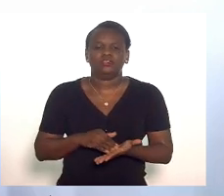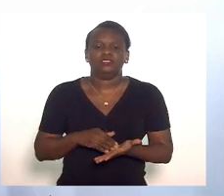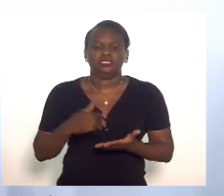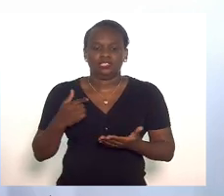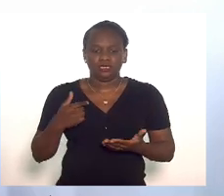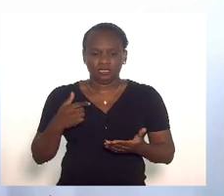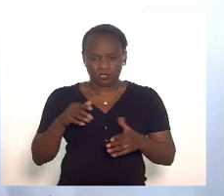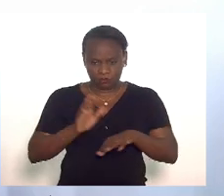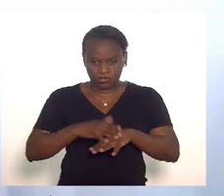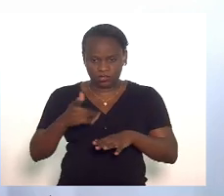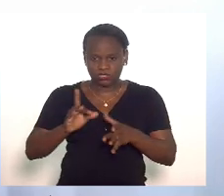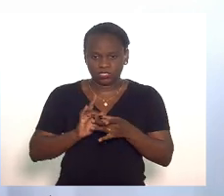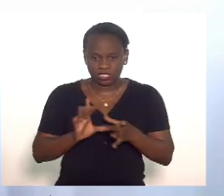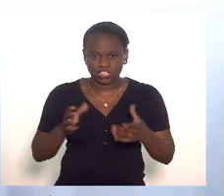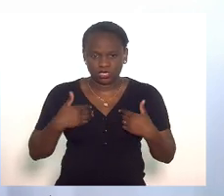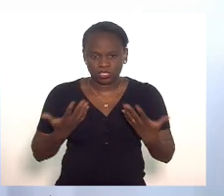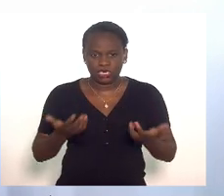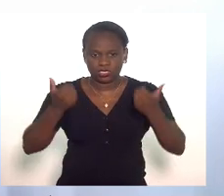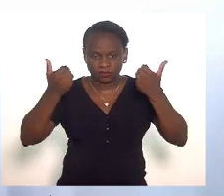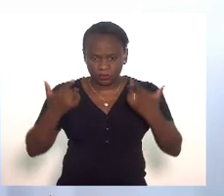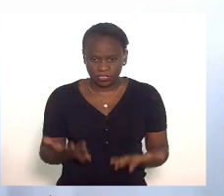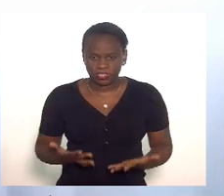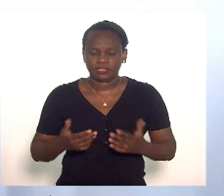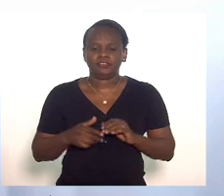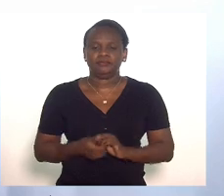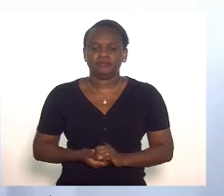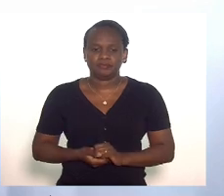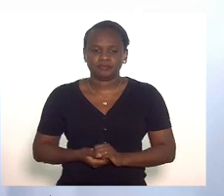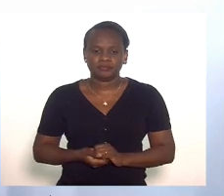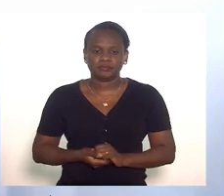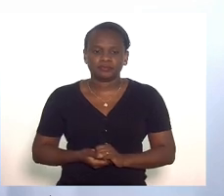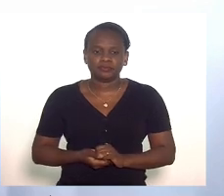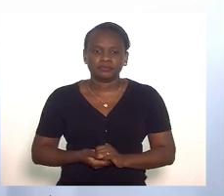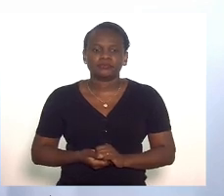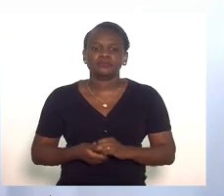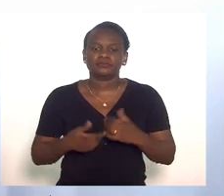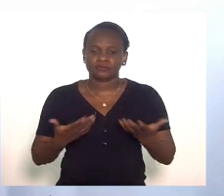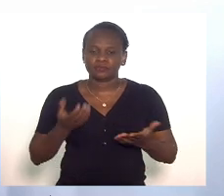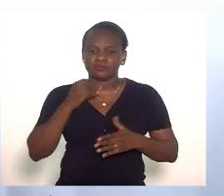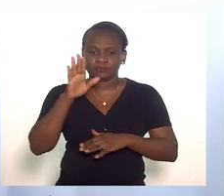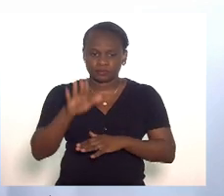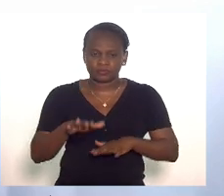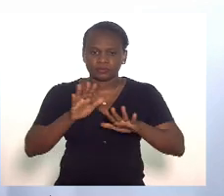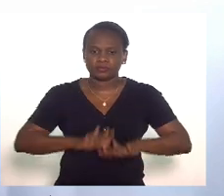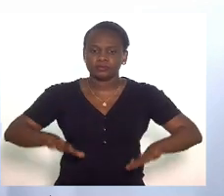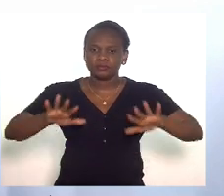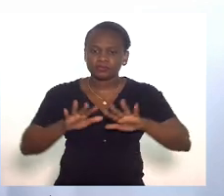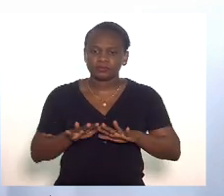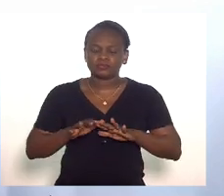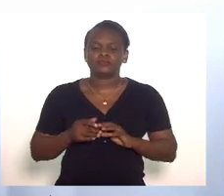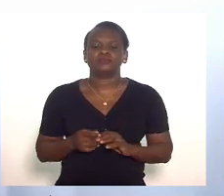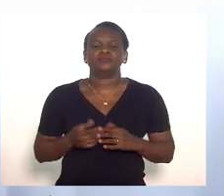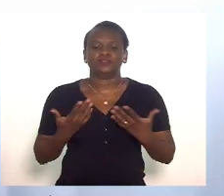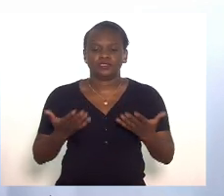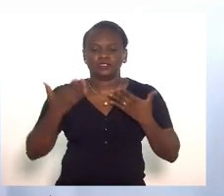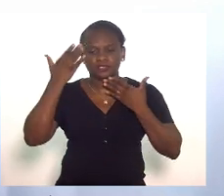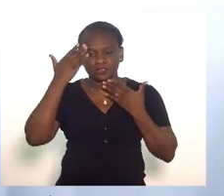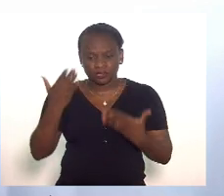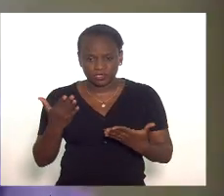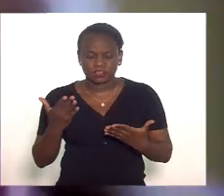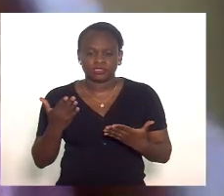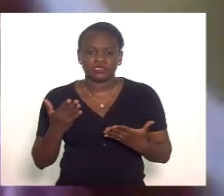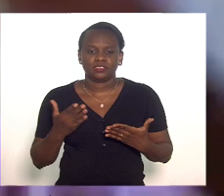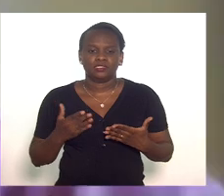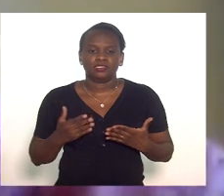com a sua autorização gostaria de fazer a minha manifestação então boa tarde a todas e todos quero agradecer